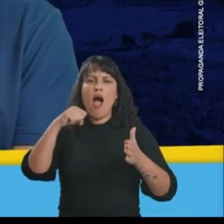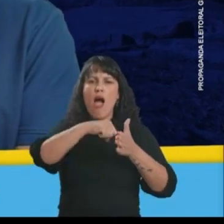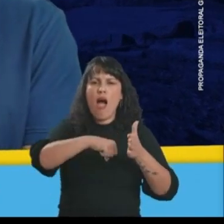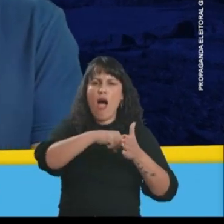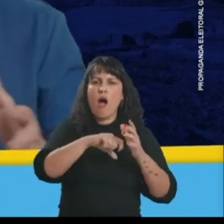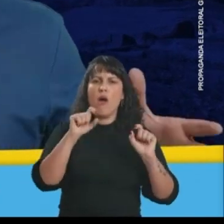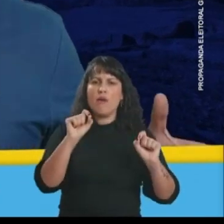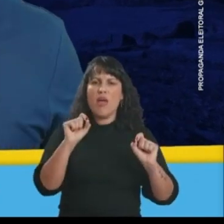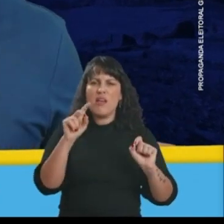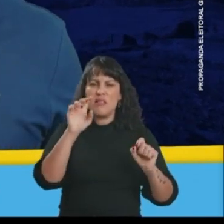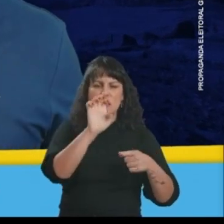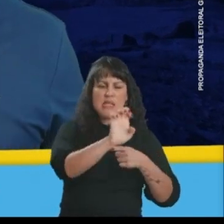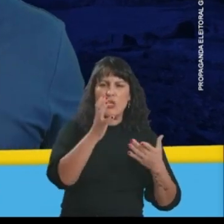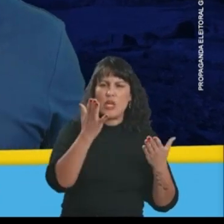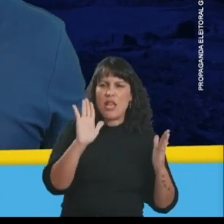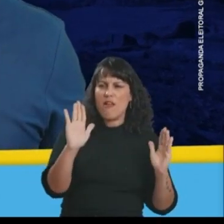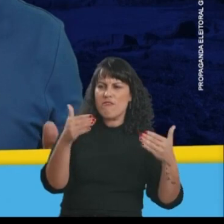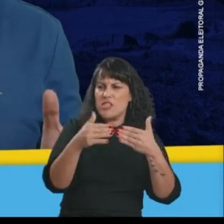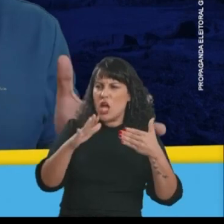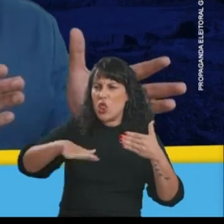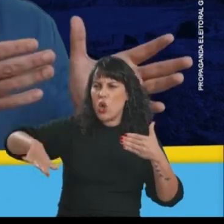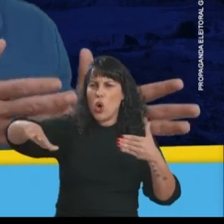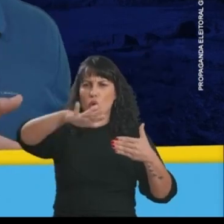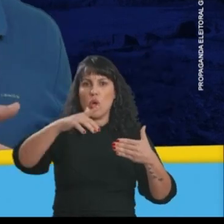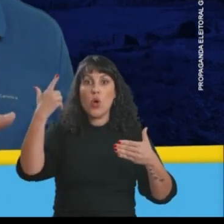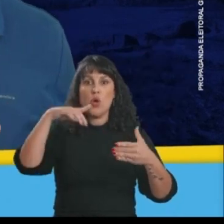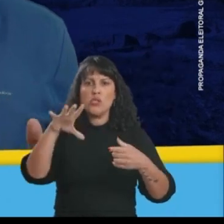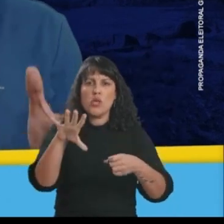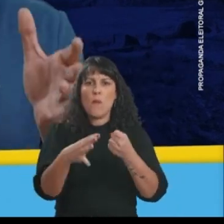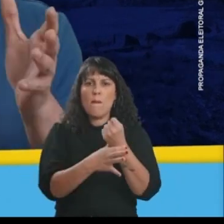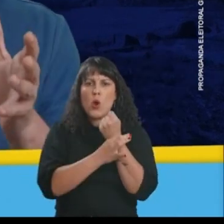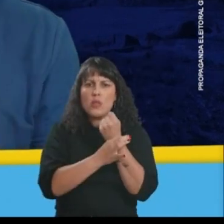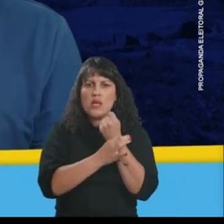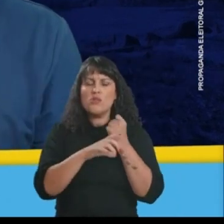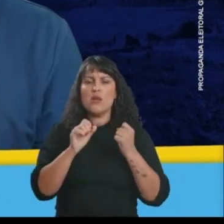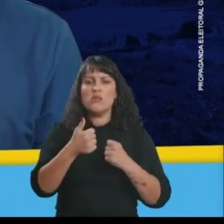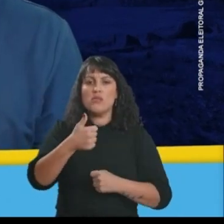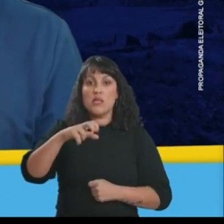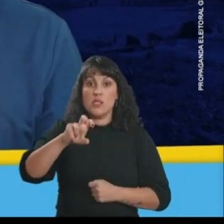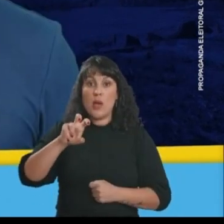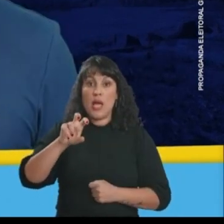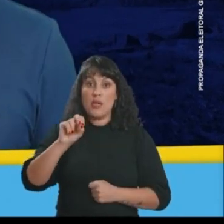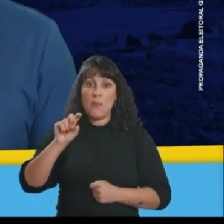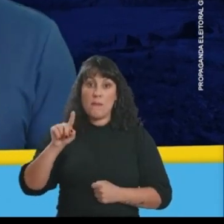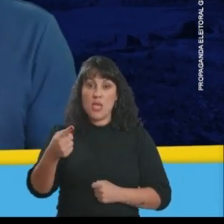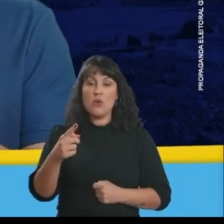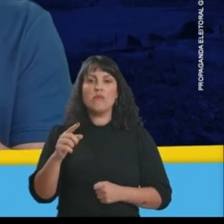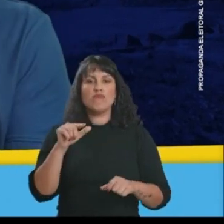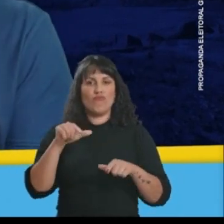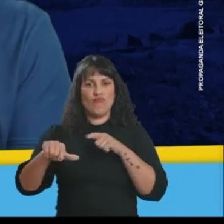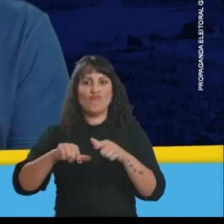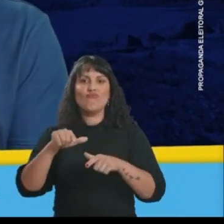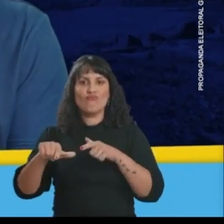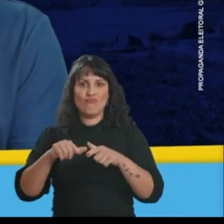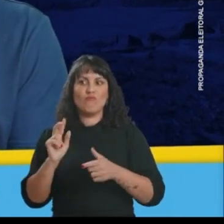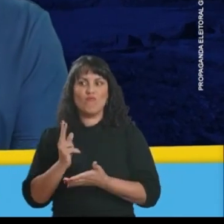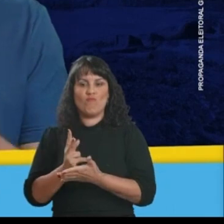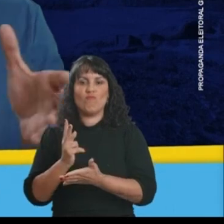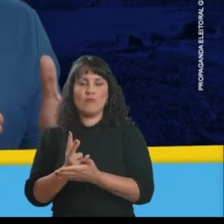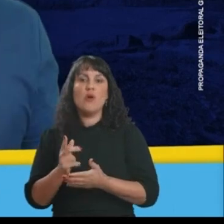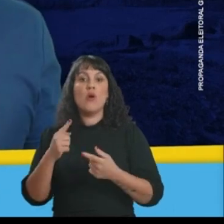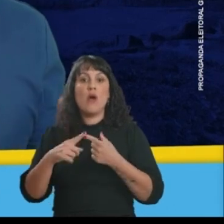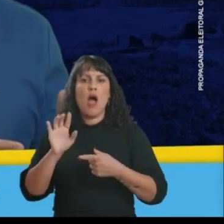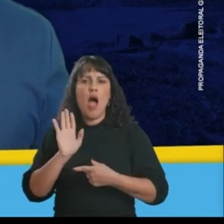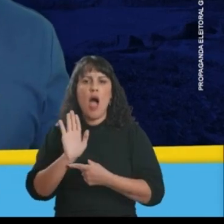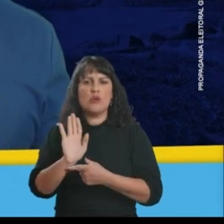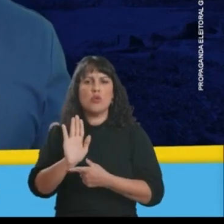Estado que queria fechar tudo a qualquer custo. Preservamos com essa luta 150 mil empregos diretos. Precisamos de um Estado moderno, direcionado a